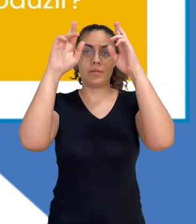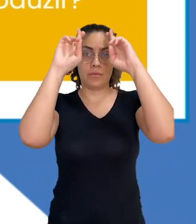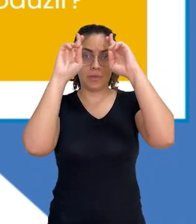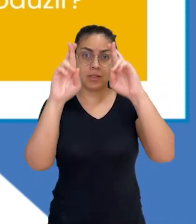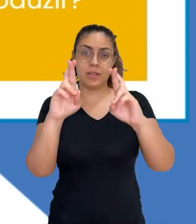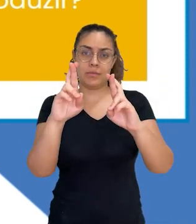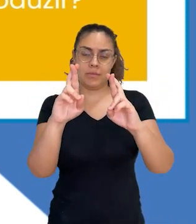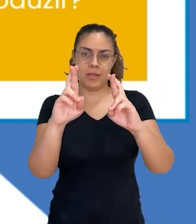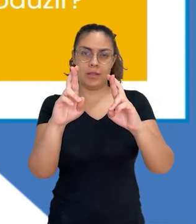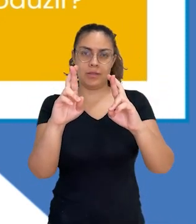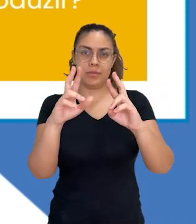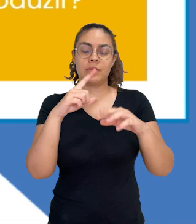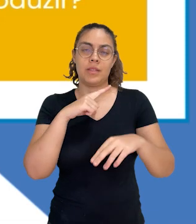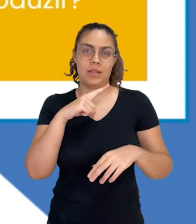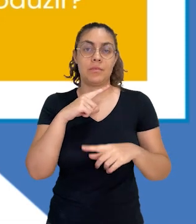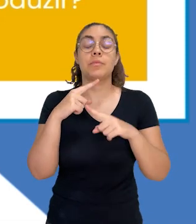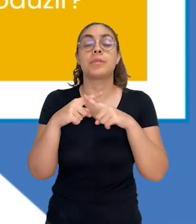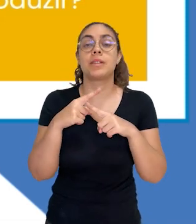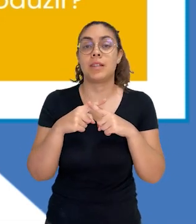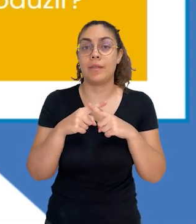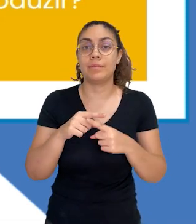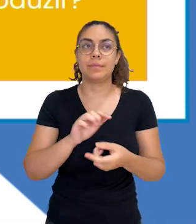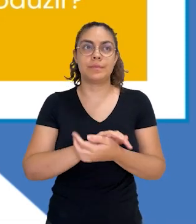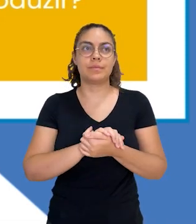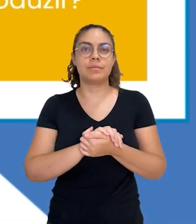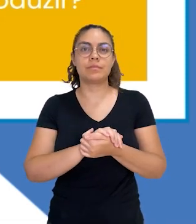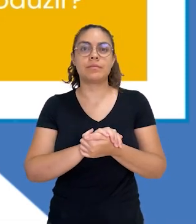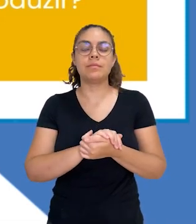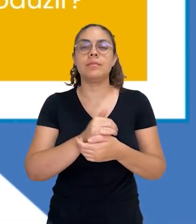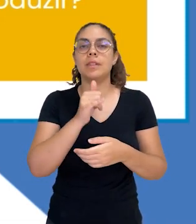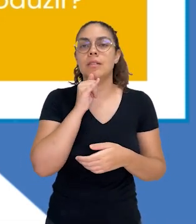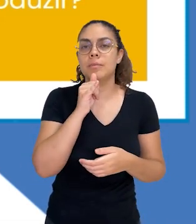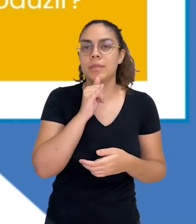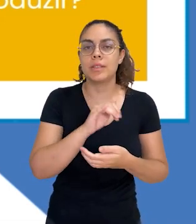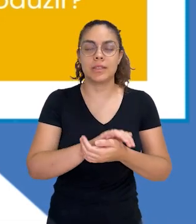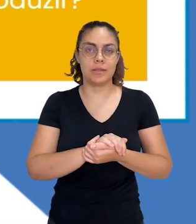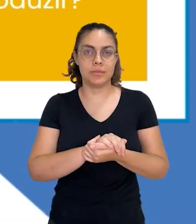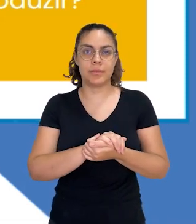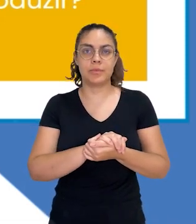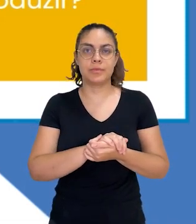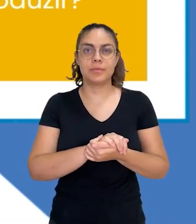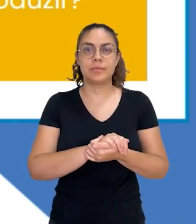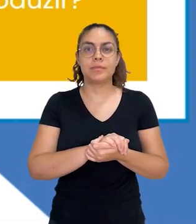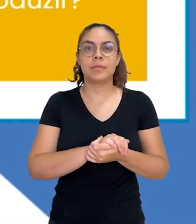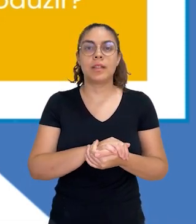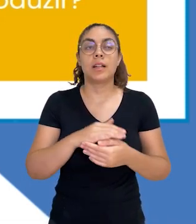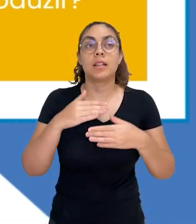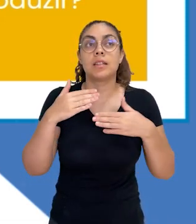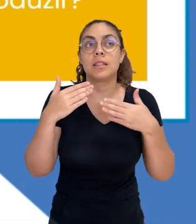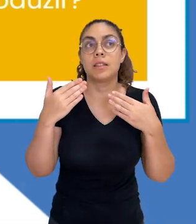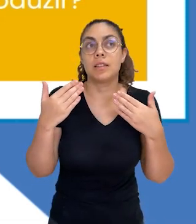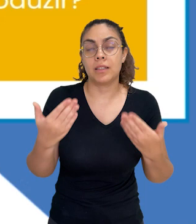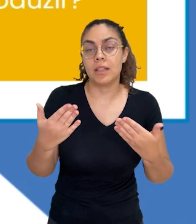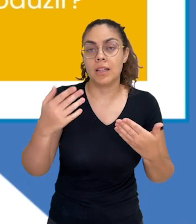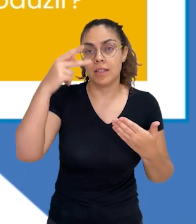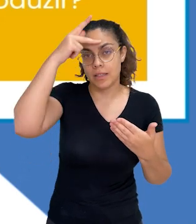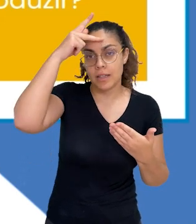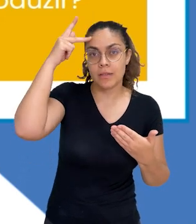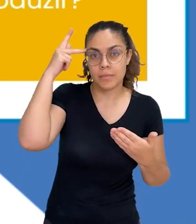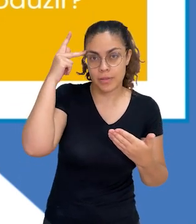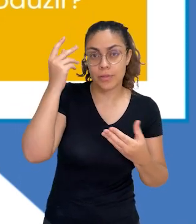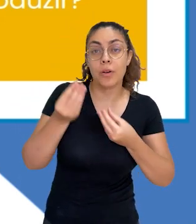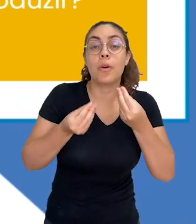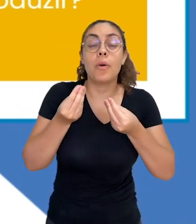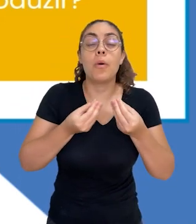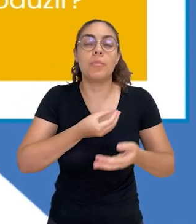respeito mútuo. Porque aí, nesse cenário, poderíamos colocar, poderíamos destacar quem seriam os personagens, como